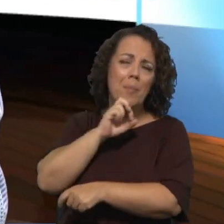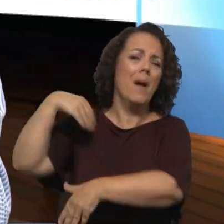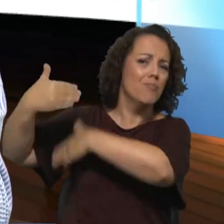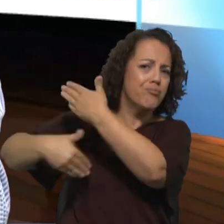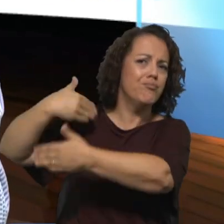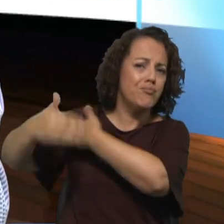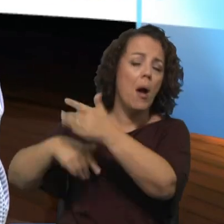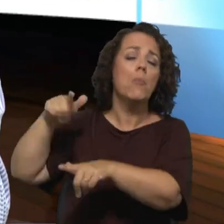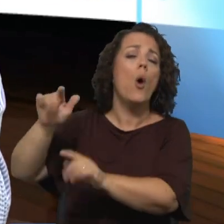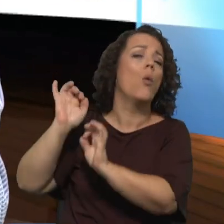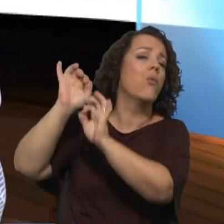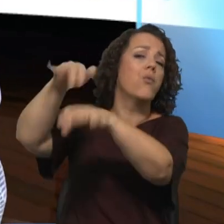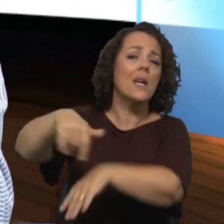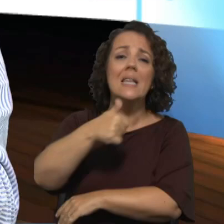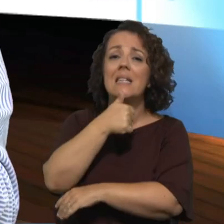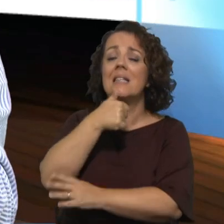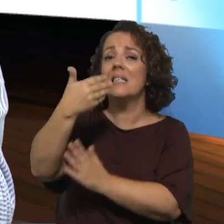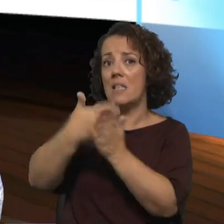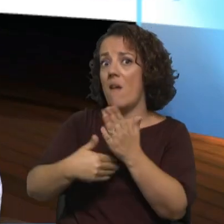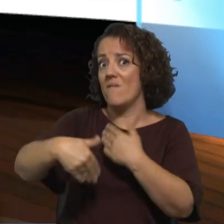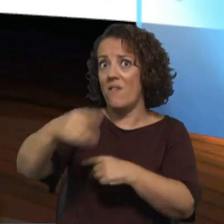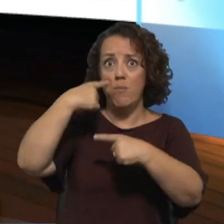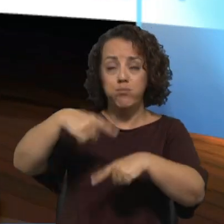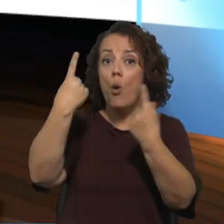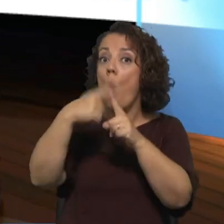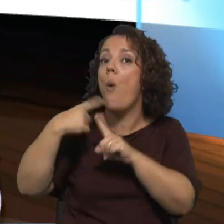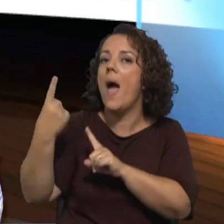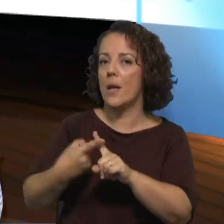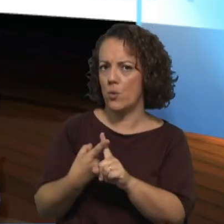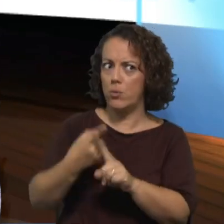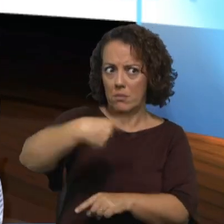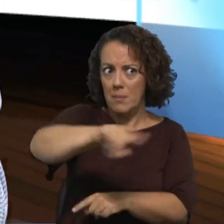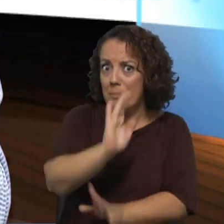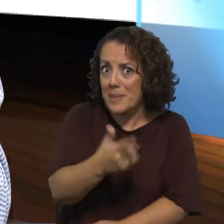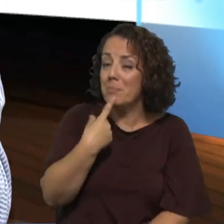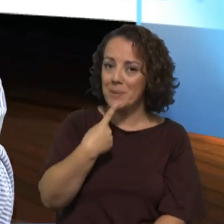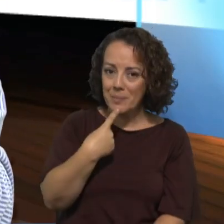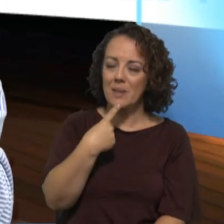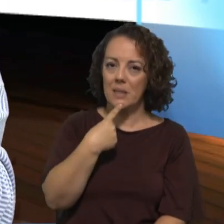decisões que sairão do sínodo e que só vão sair daqui a um ano isto também é importante que as pessoas percebam que efetivamente